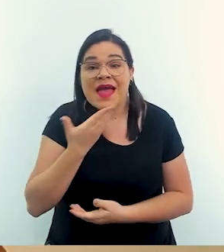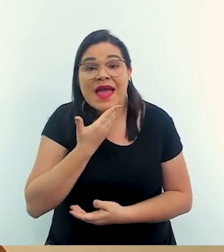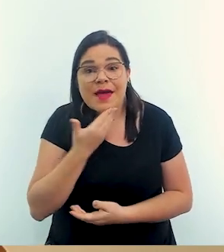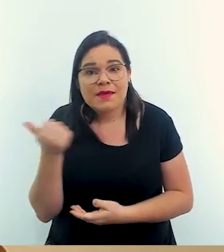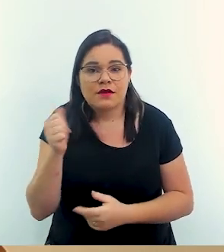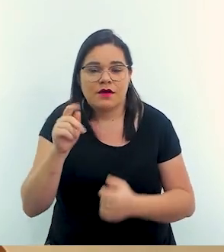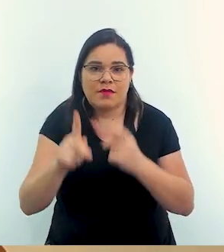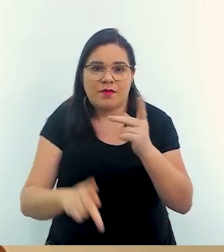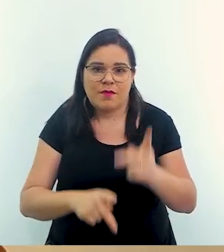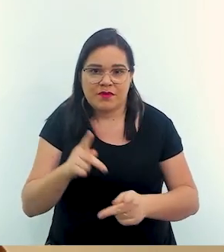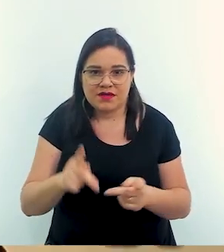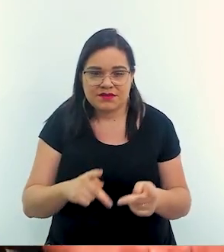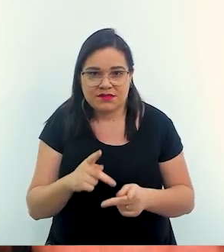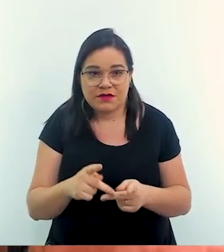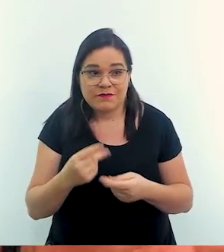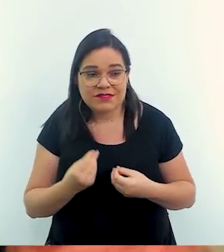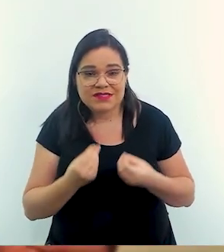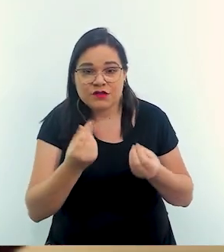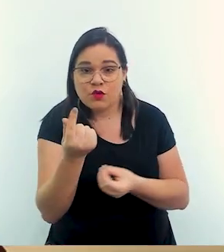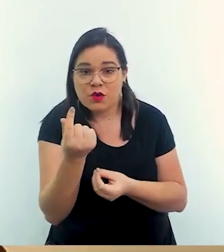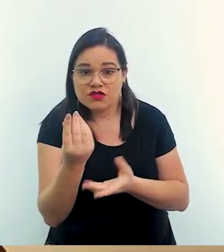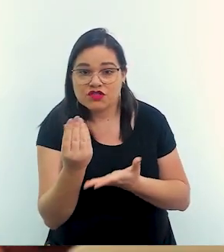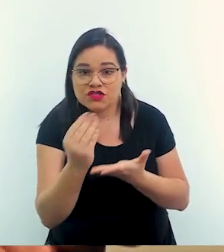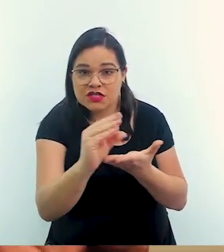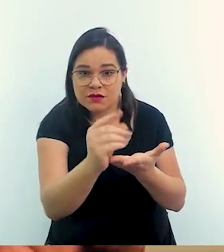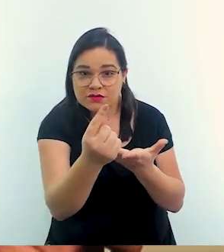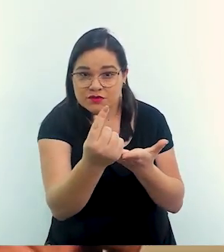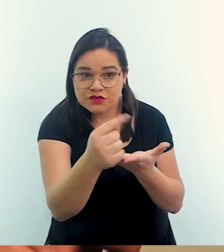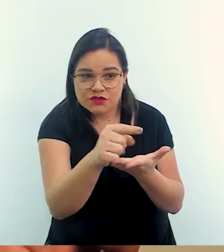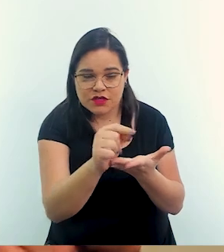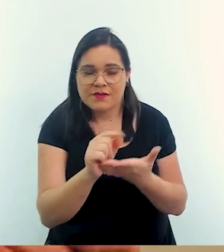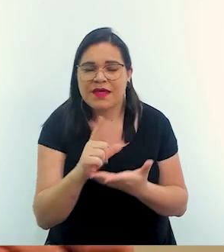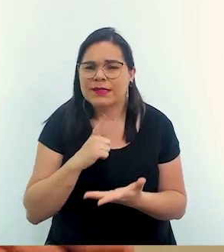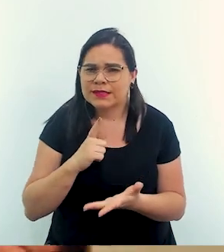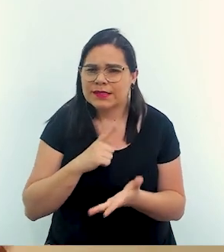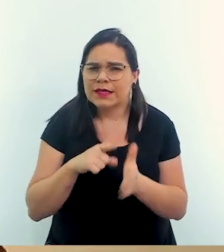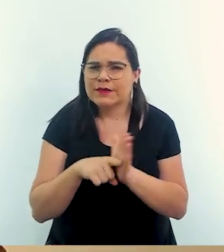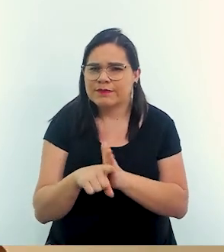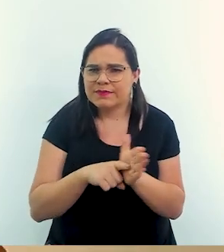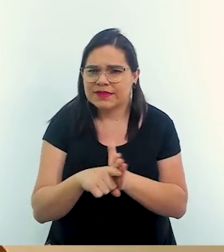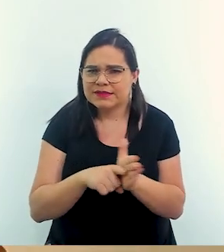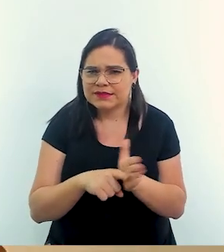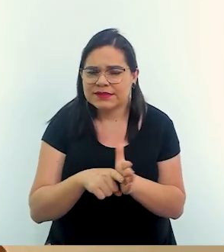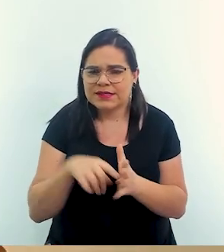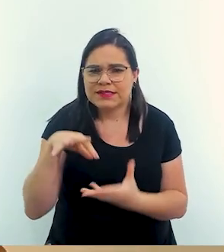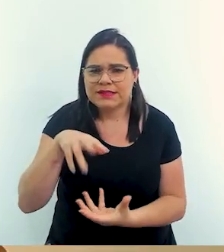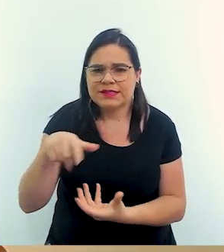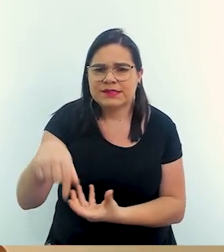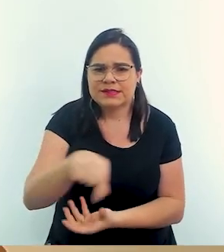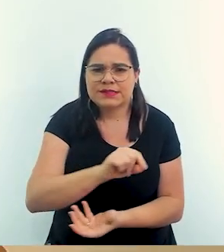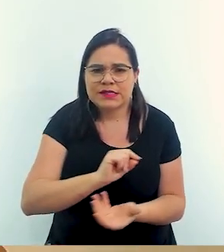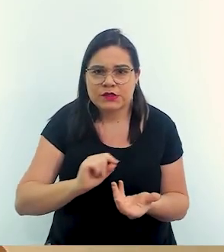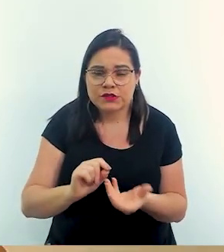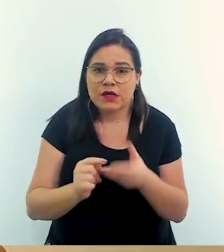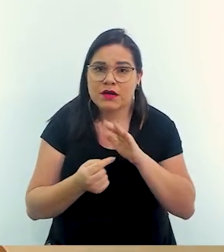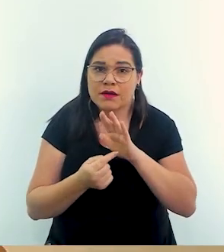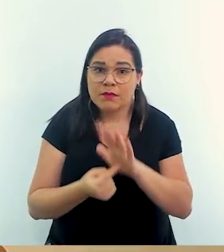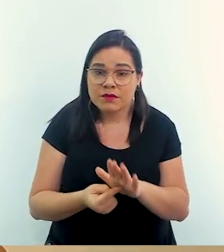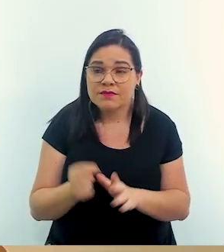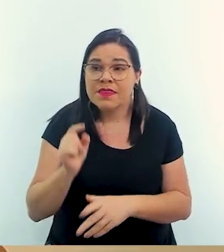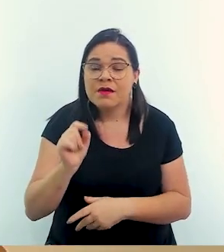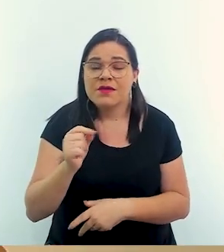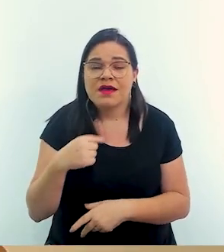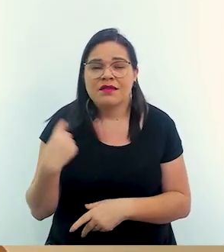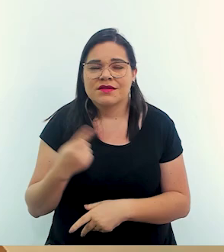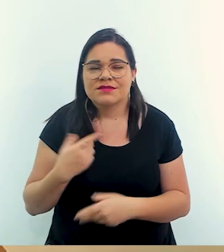é melhor para a população que está lá você doar o valor em dinheiro existem estudos internacionais que mostram isso